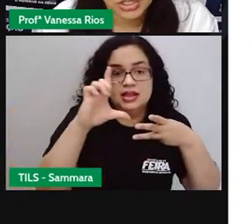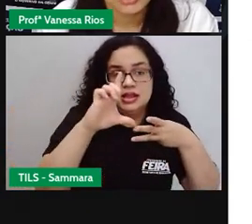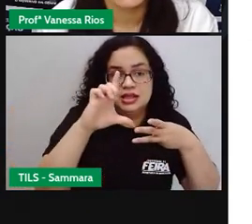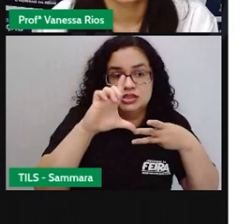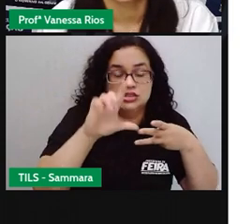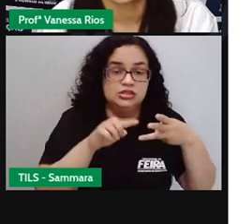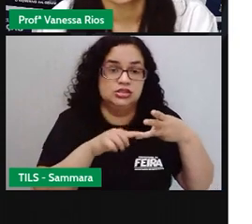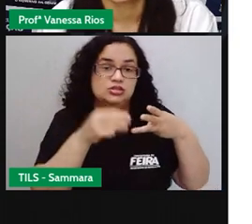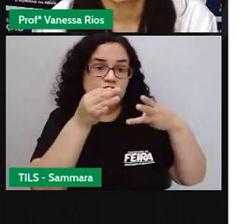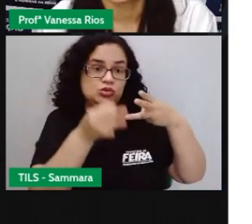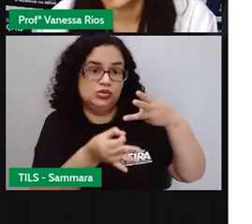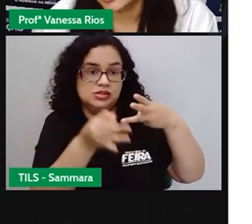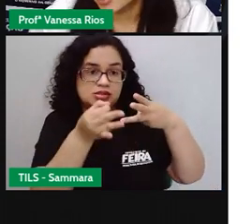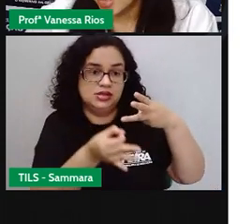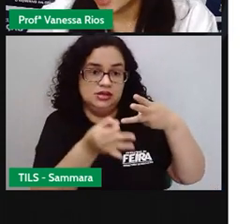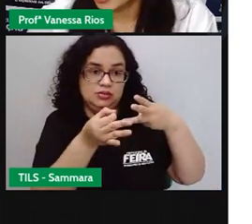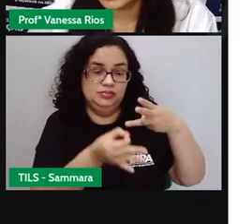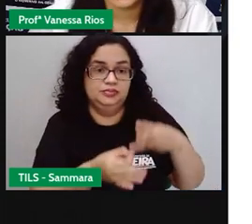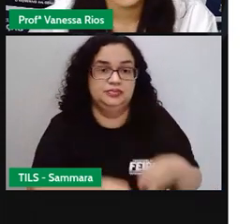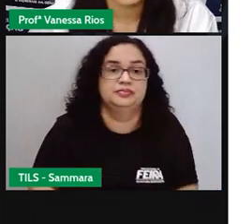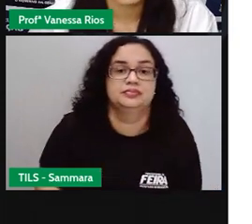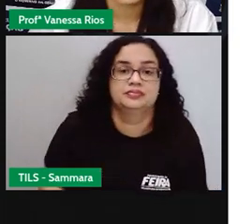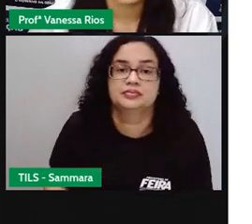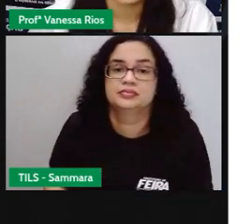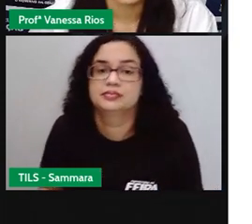legislativo e judicial.